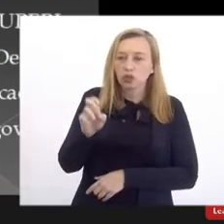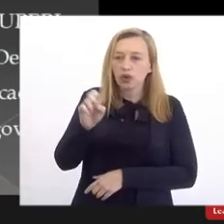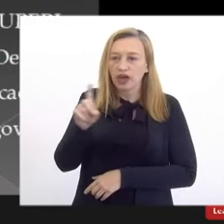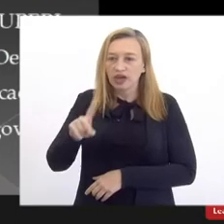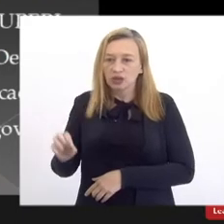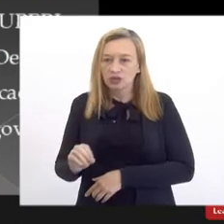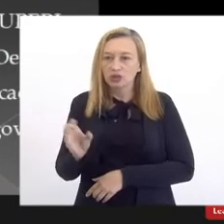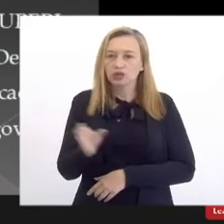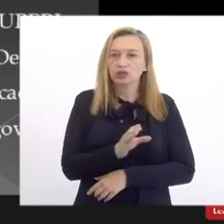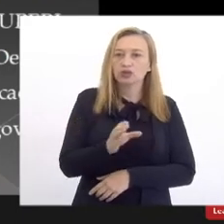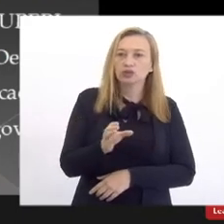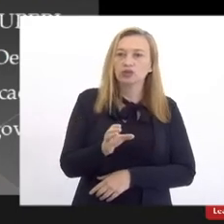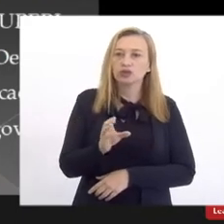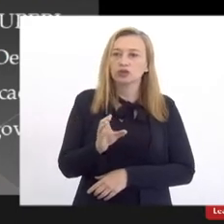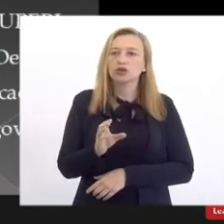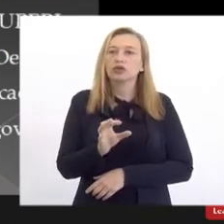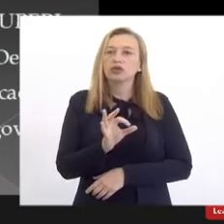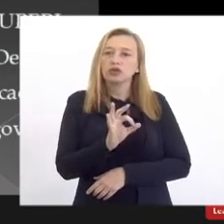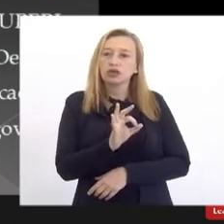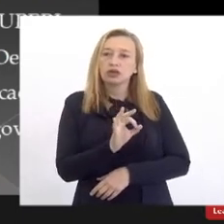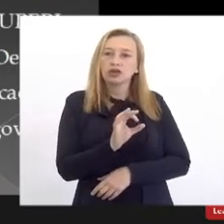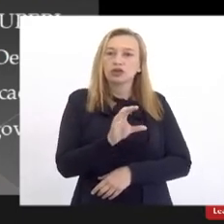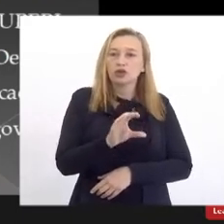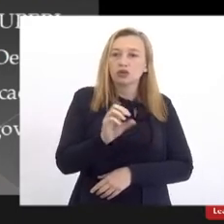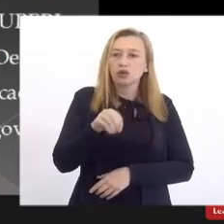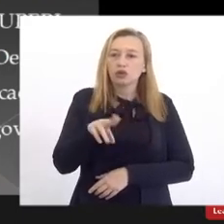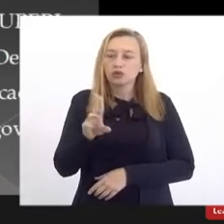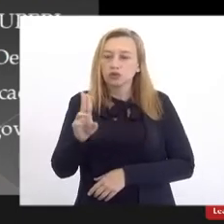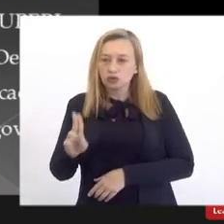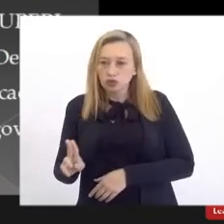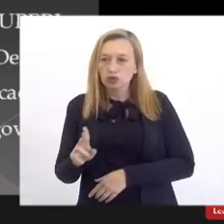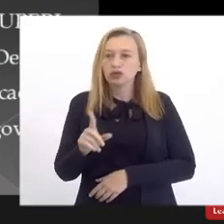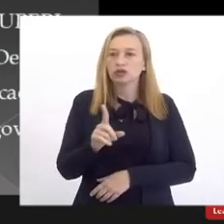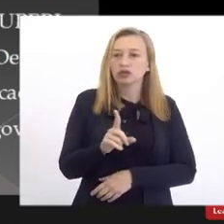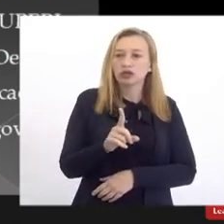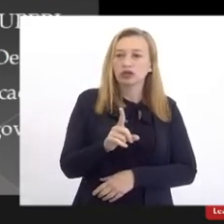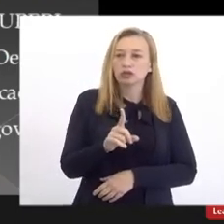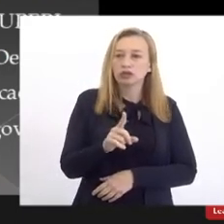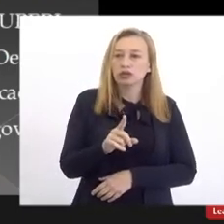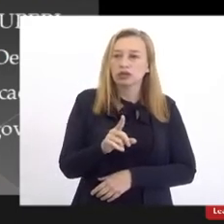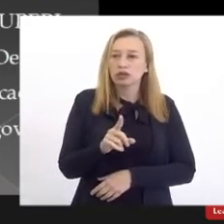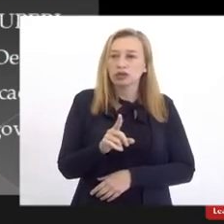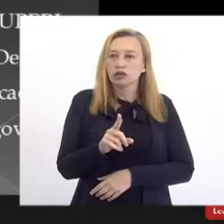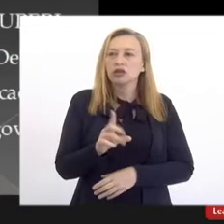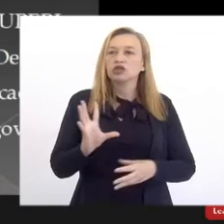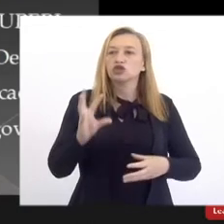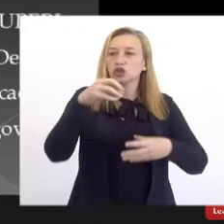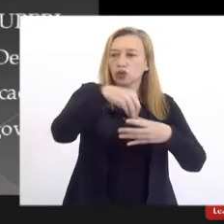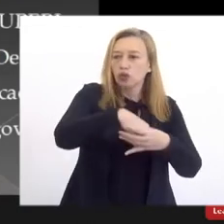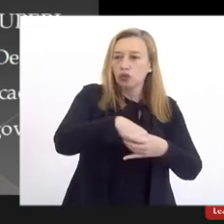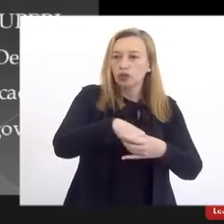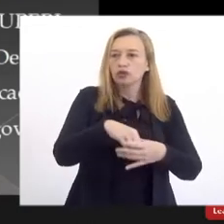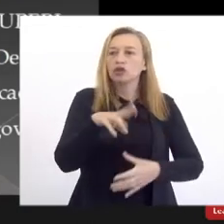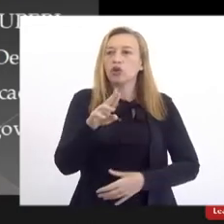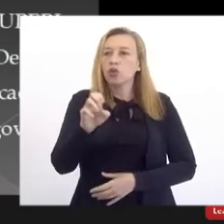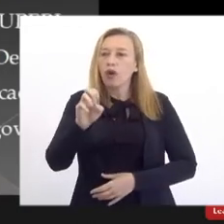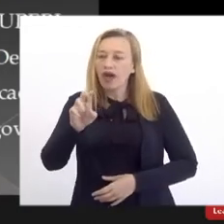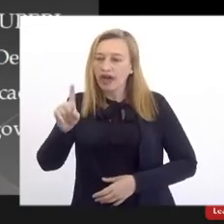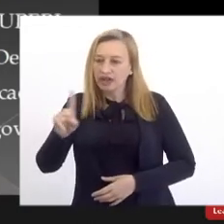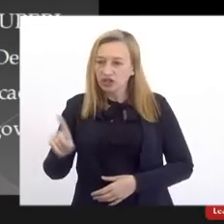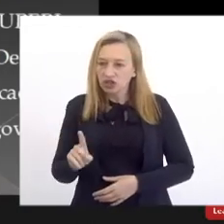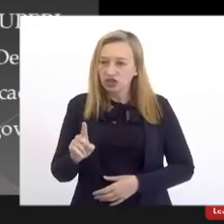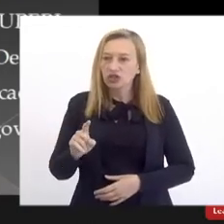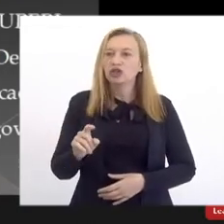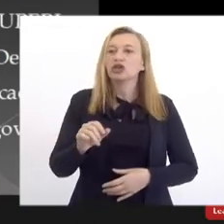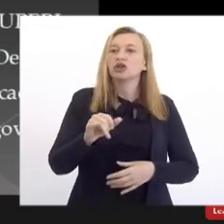PERD, formalizar, e o DCE, formalizaram, então, o pedido de incorporação à UERJ no mês